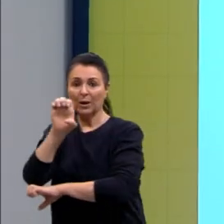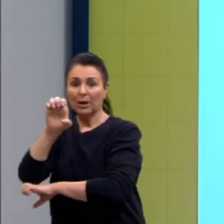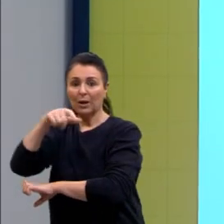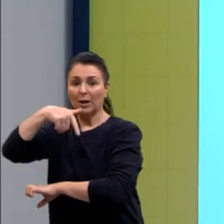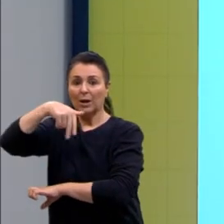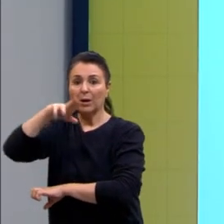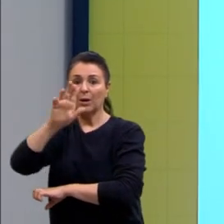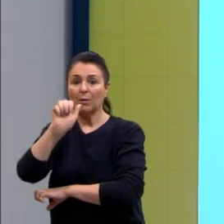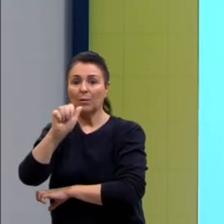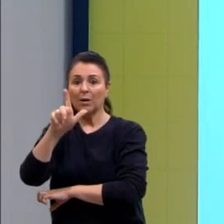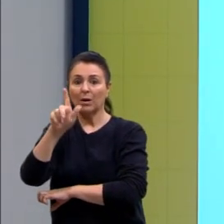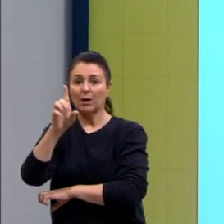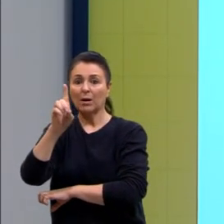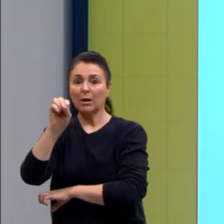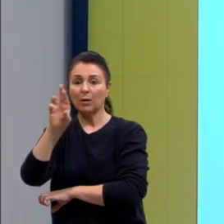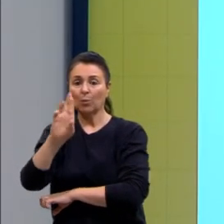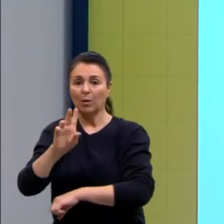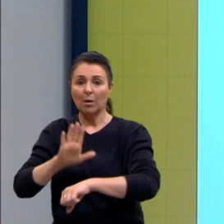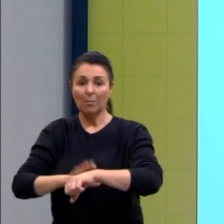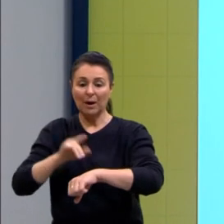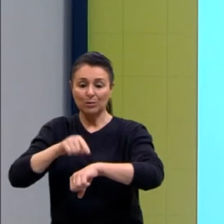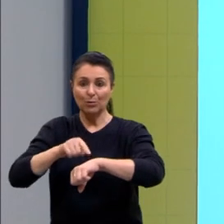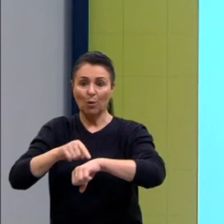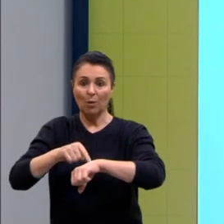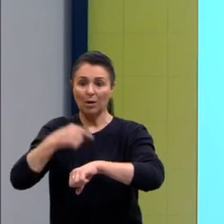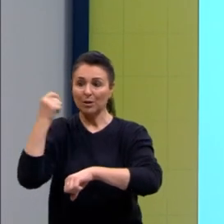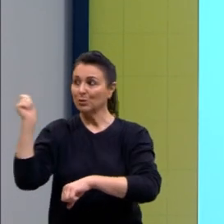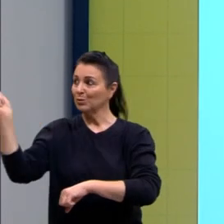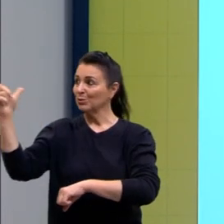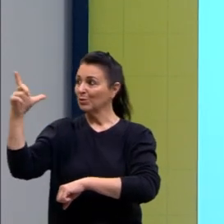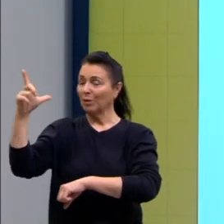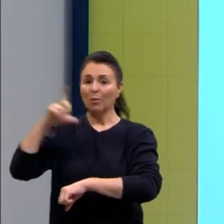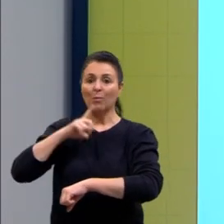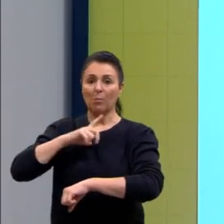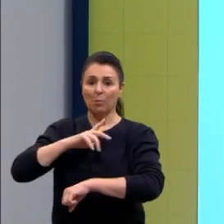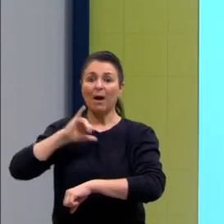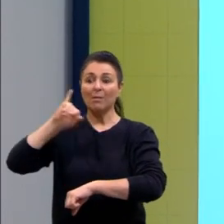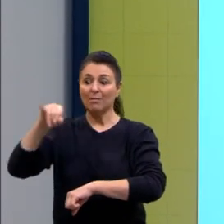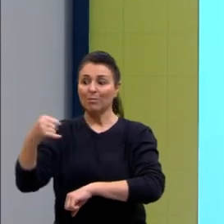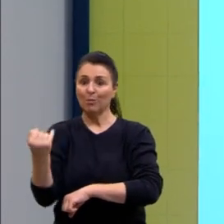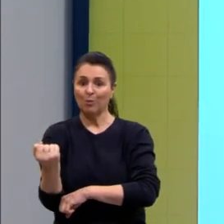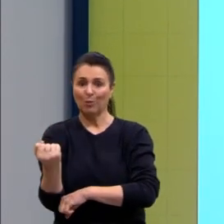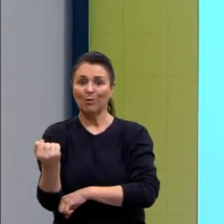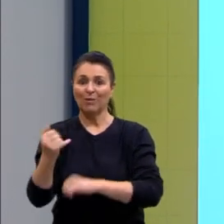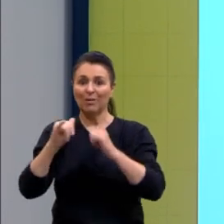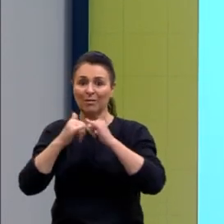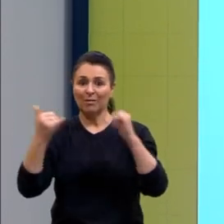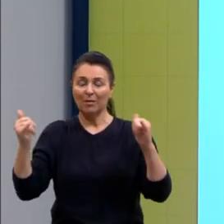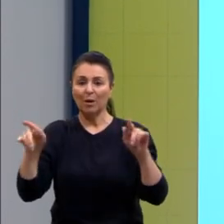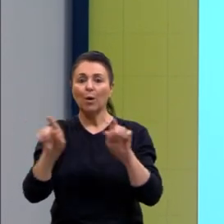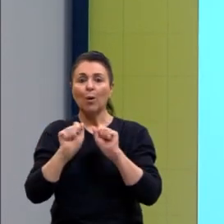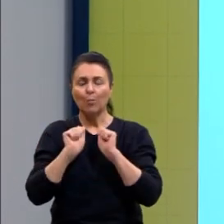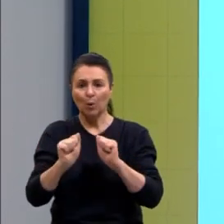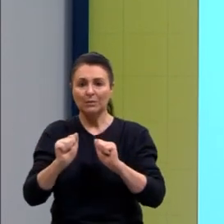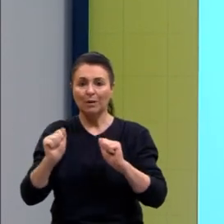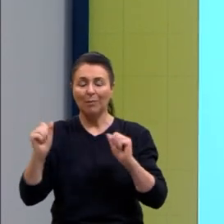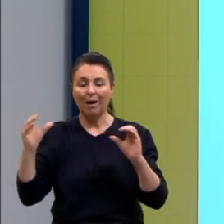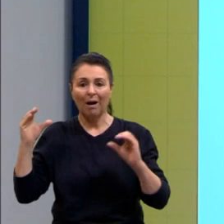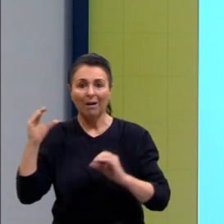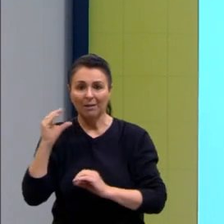a quantidade de hora solar tu vai ter, então, melhor vai ser aproveitada essa energia, né. Então, pode ser para aquecimento, tanto